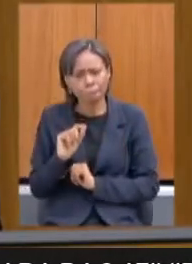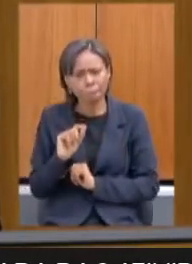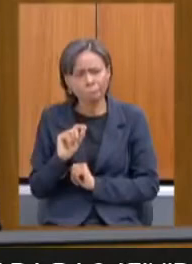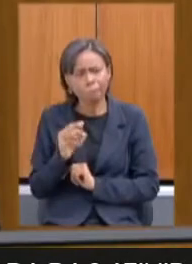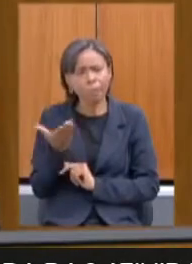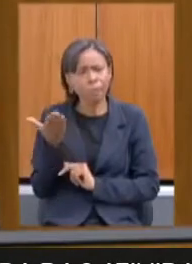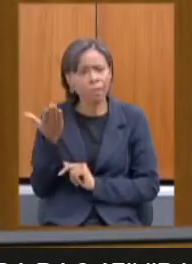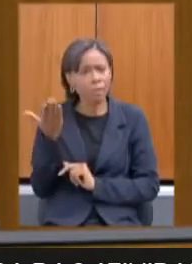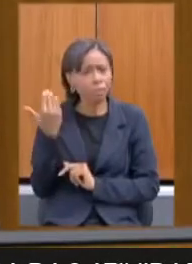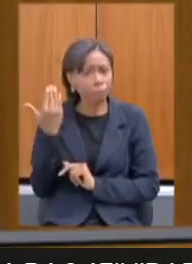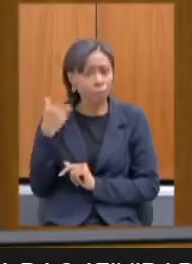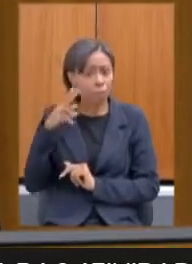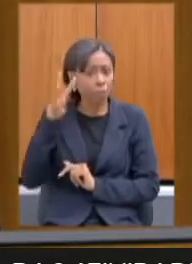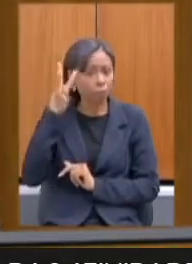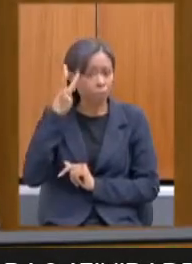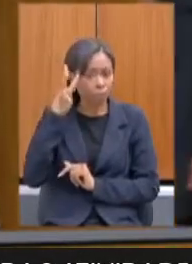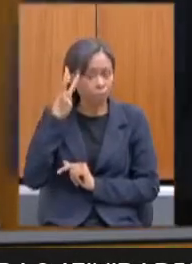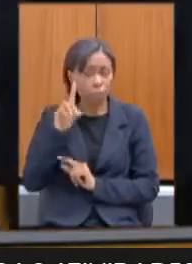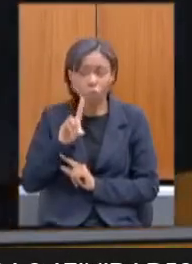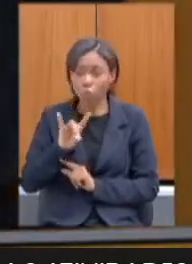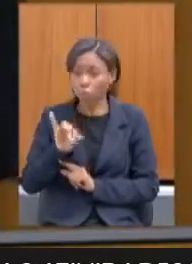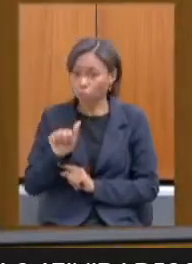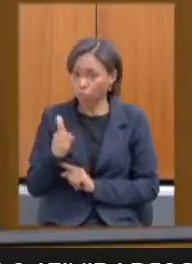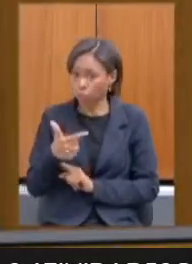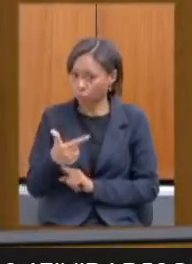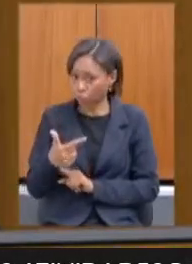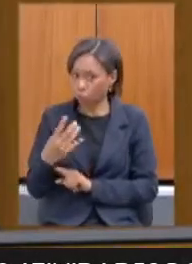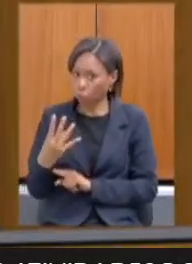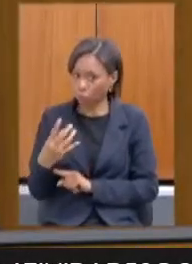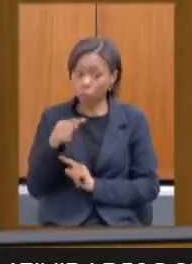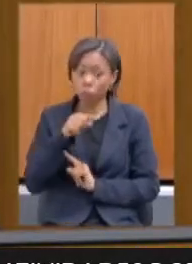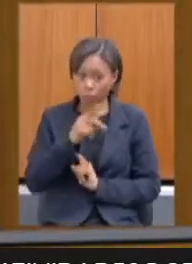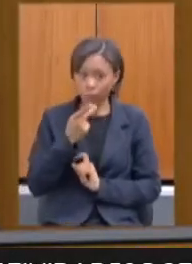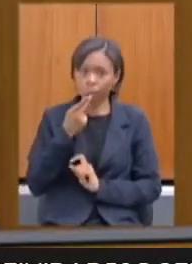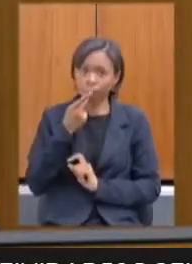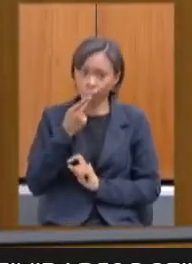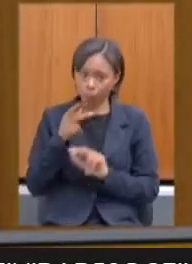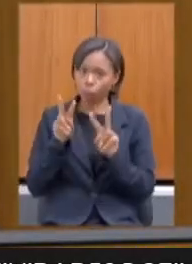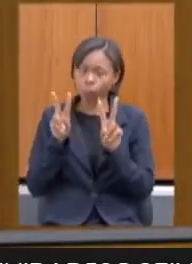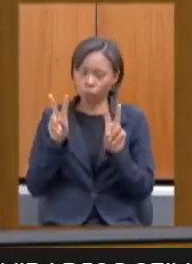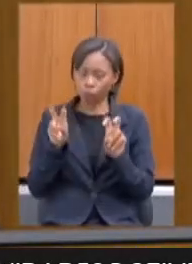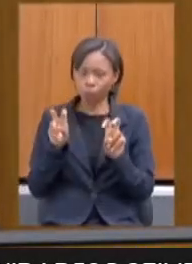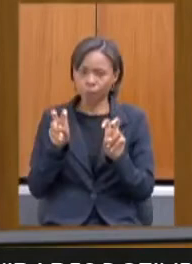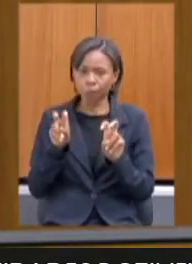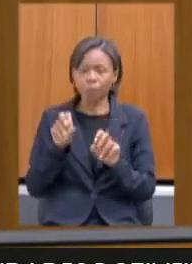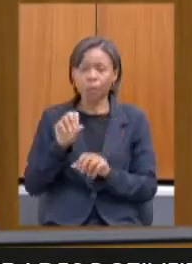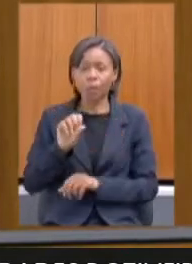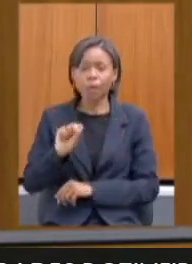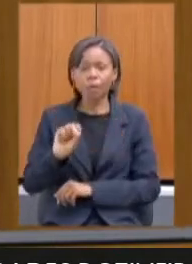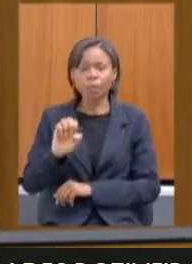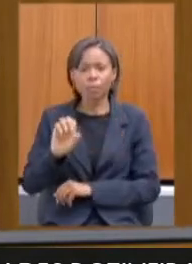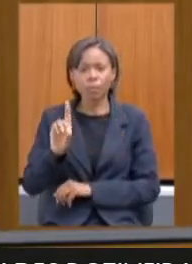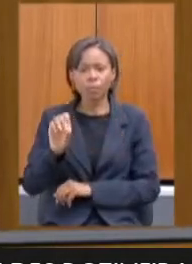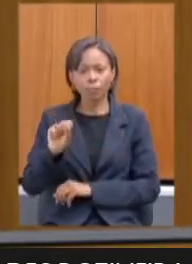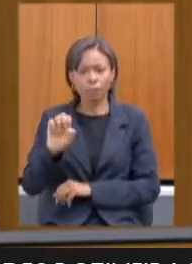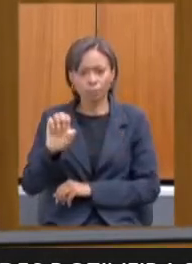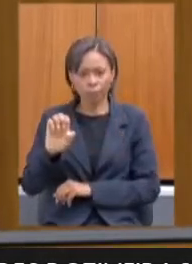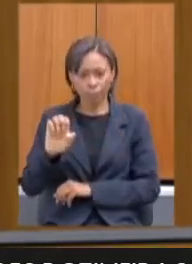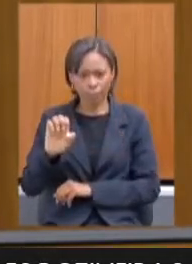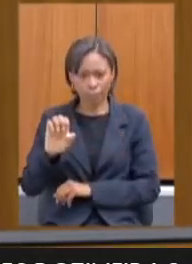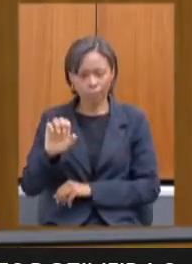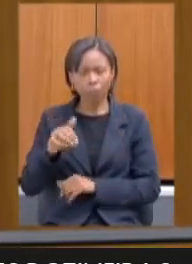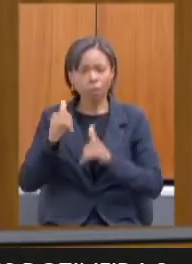Na terça-feira passada, no dia 24, você até tocou nesse assunto, a CEDESI divulgou uma lista de aprovados,